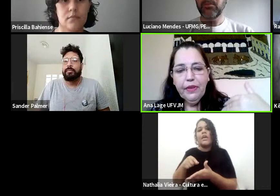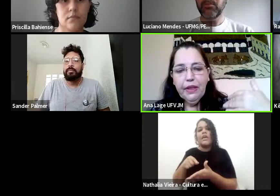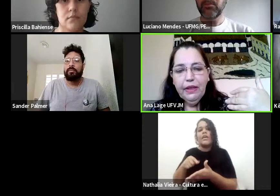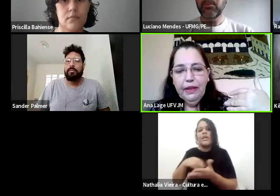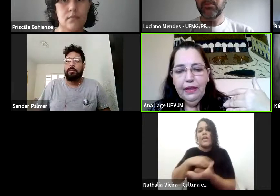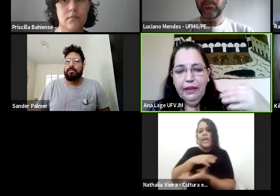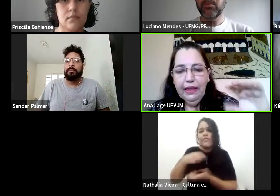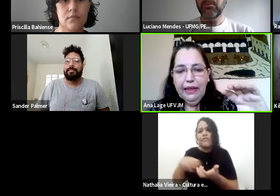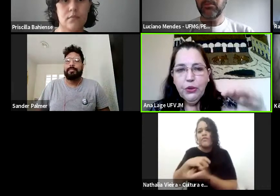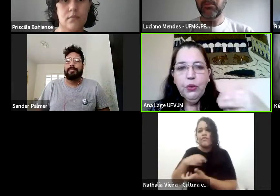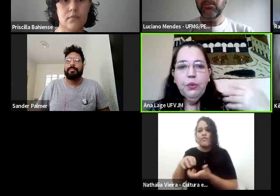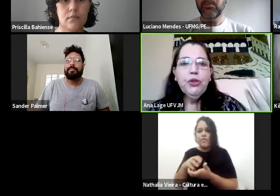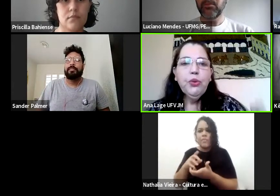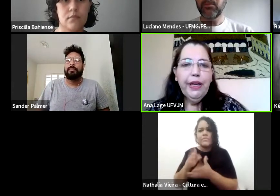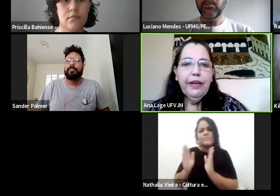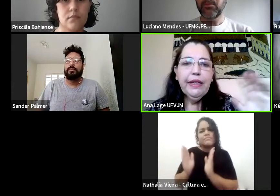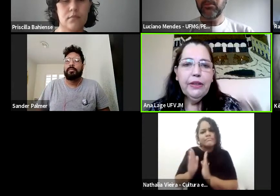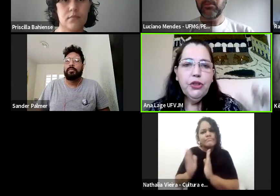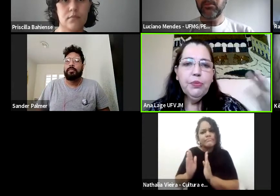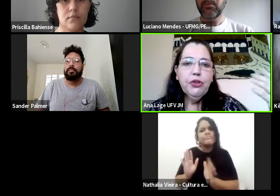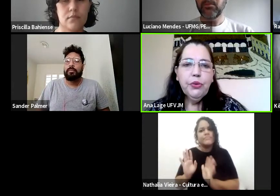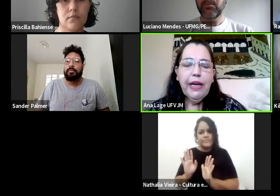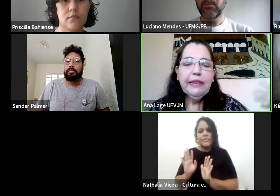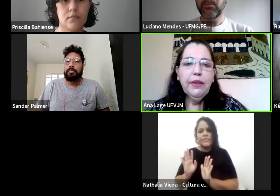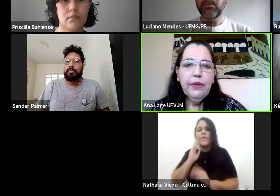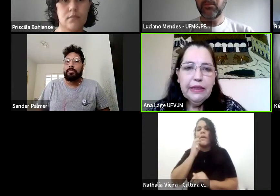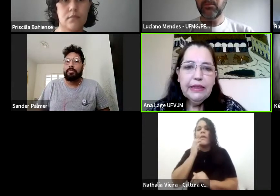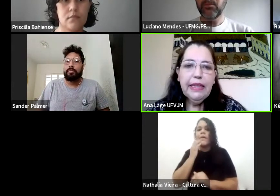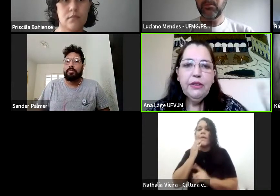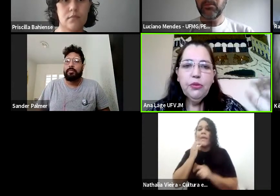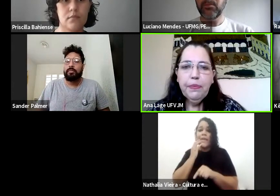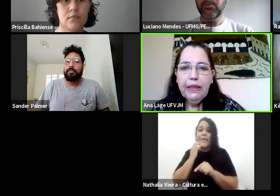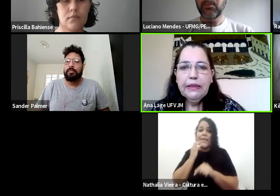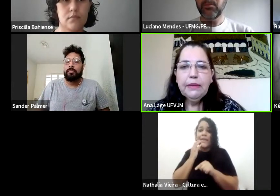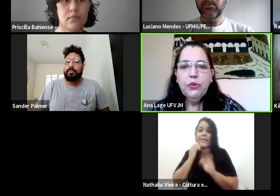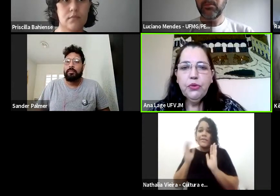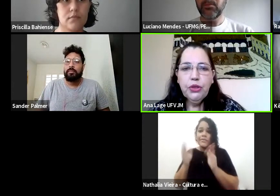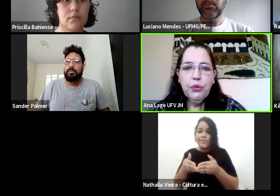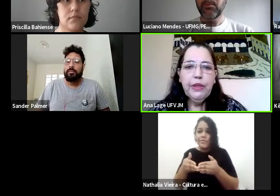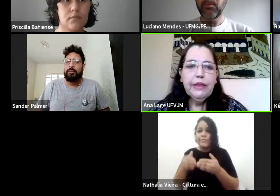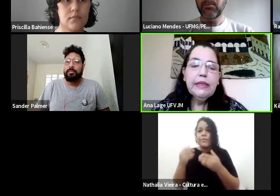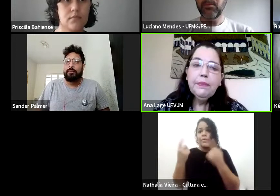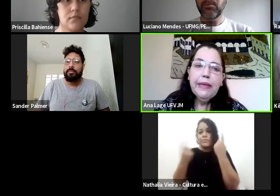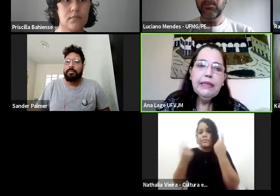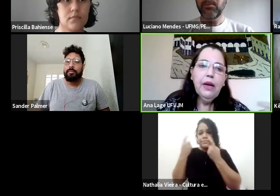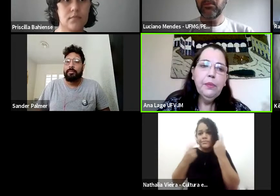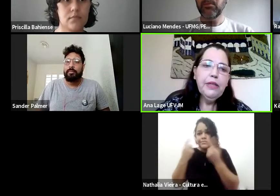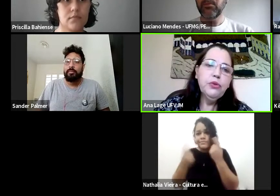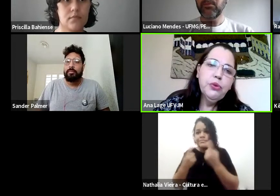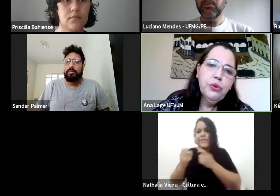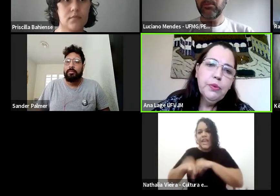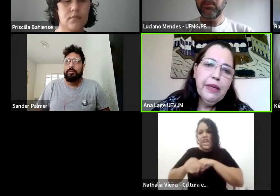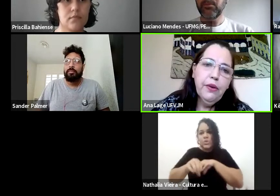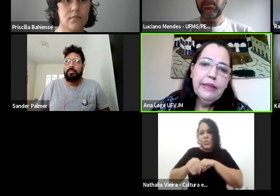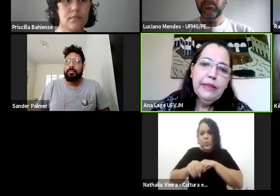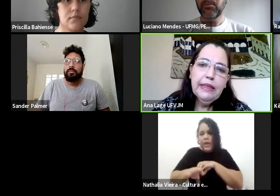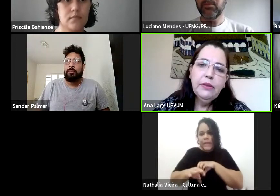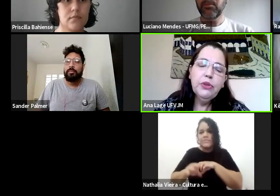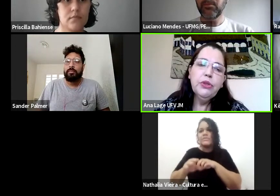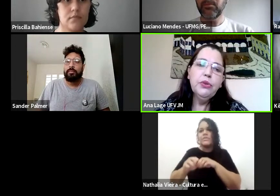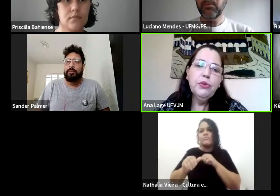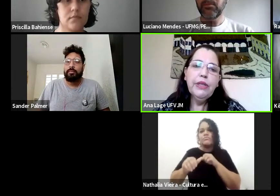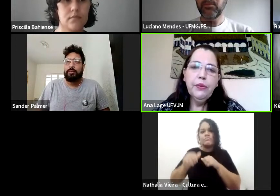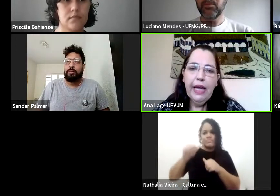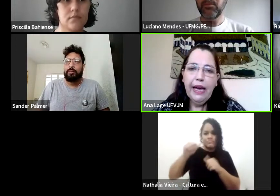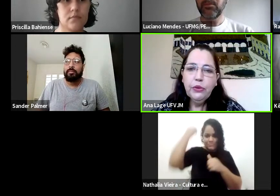substituir aquele tipo de educação existente pelas mãos dos jesuítas, especialmente os estudos menores,